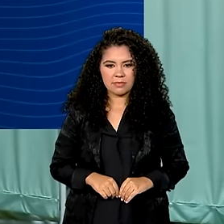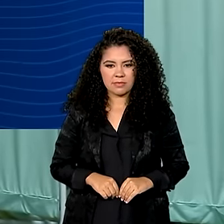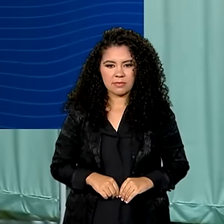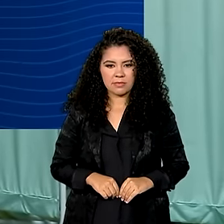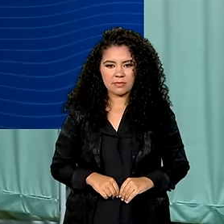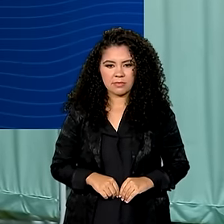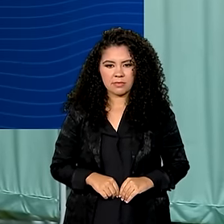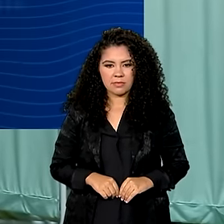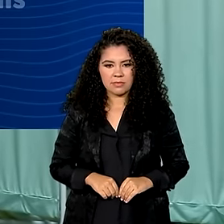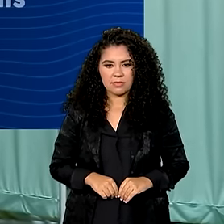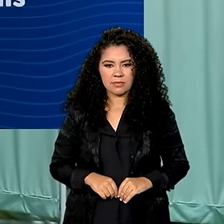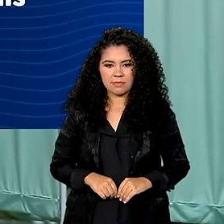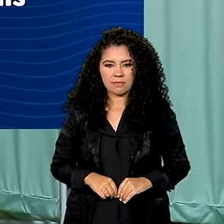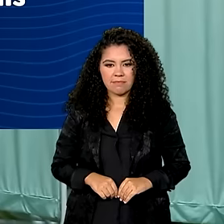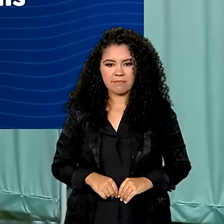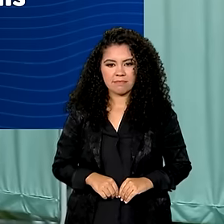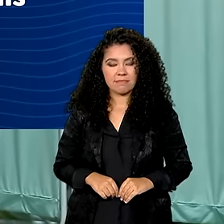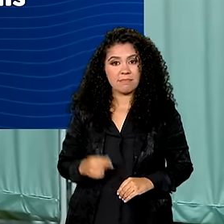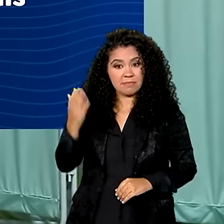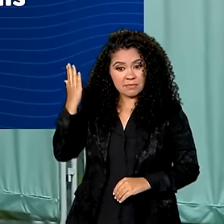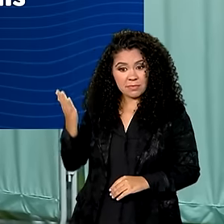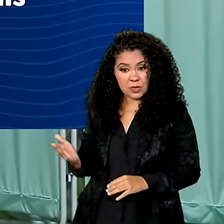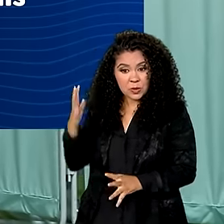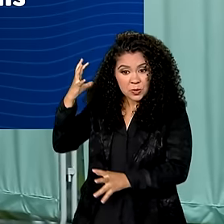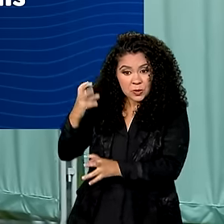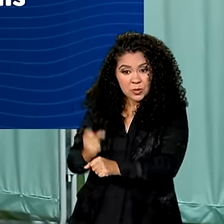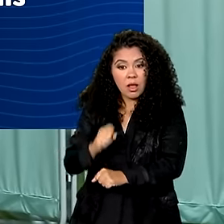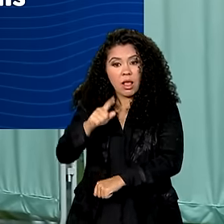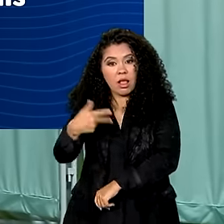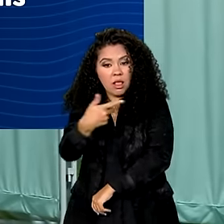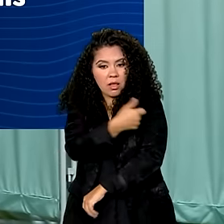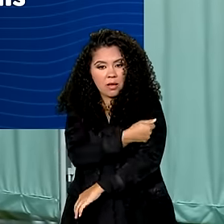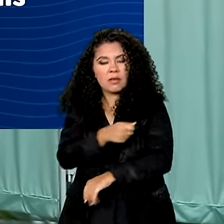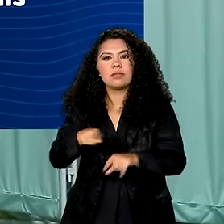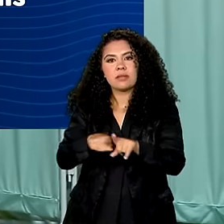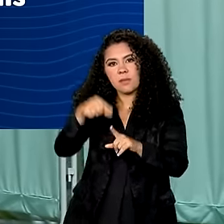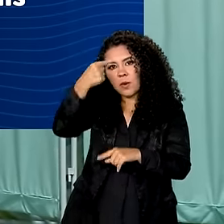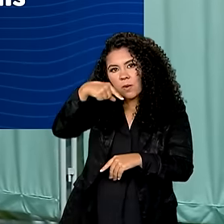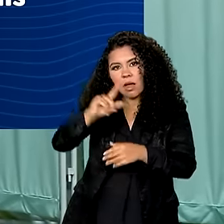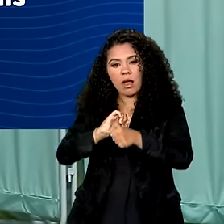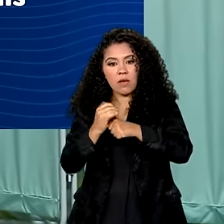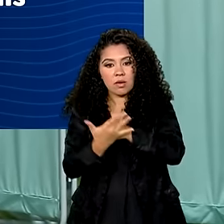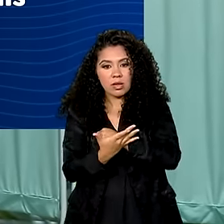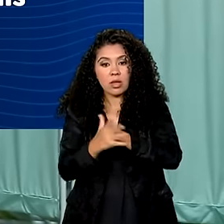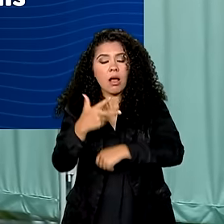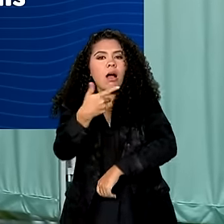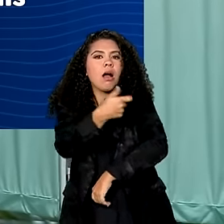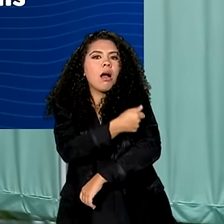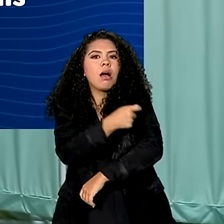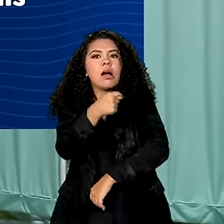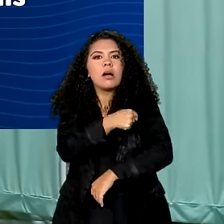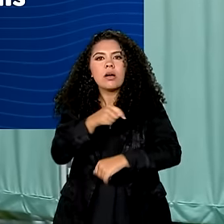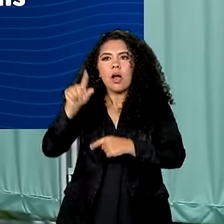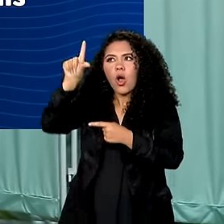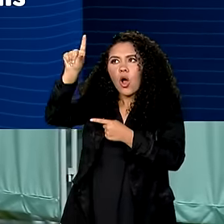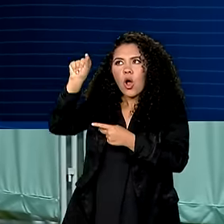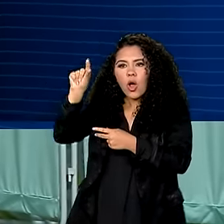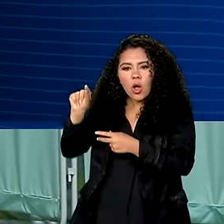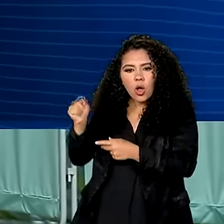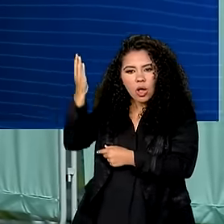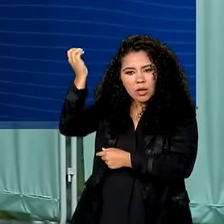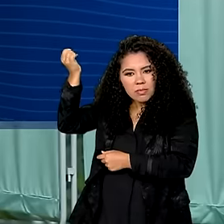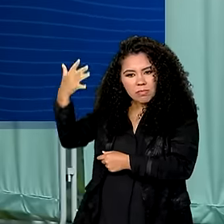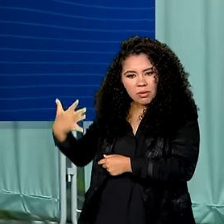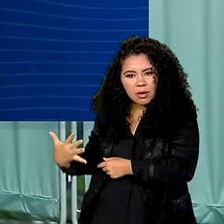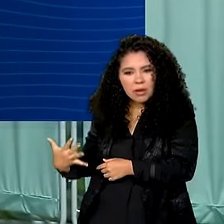raiva e picadas de animais, além de influenza e covid. Os imunizantes foram escolhidos pensando